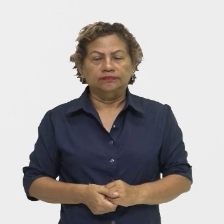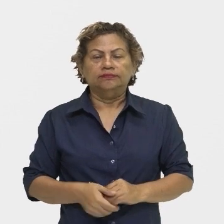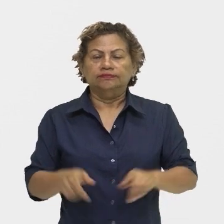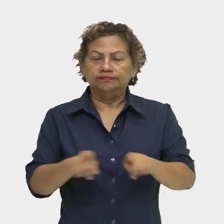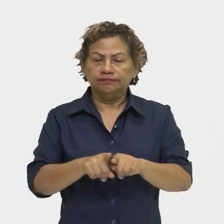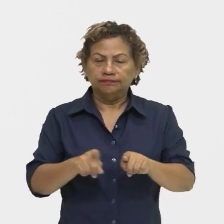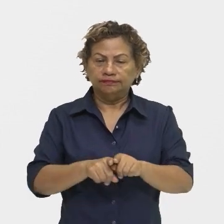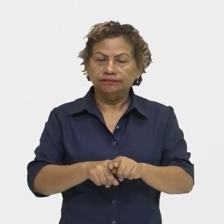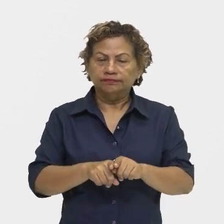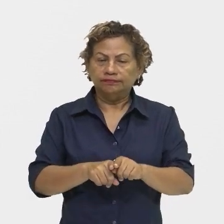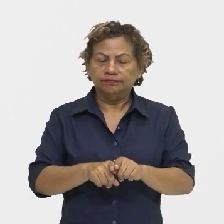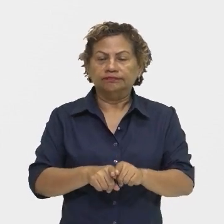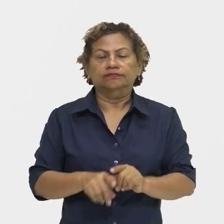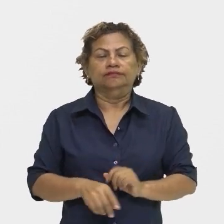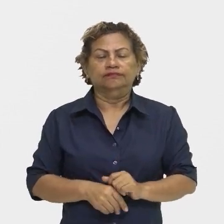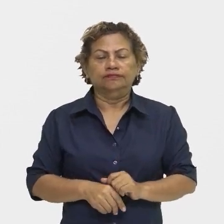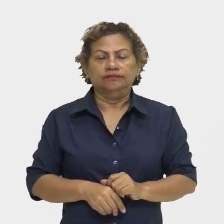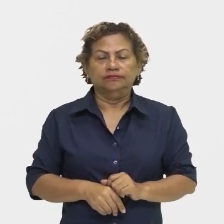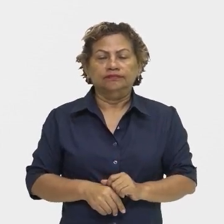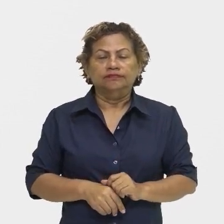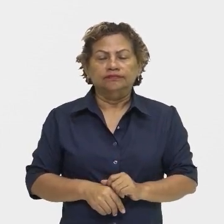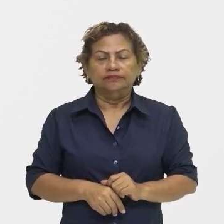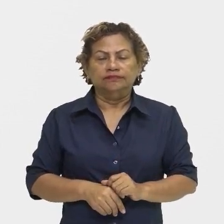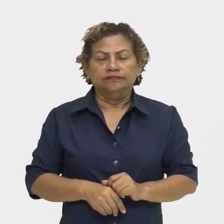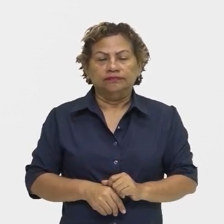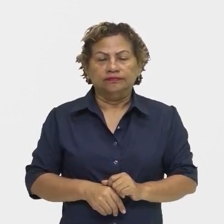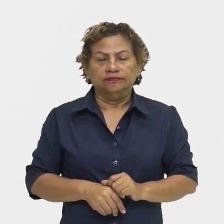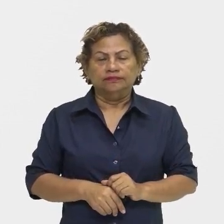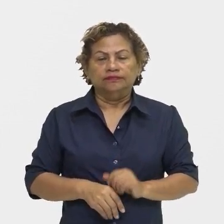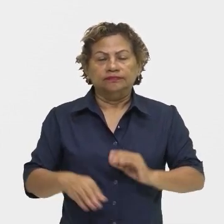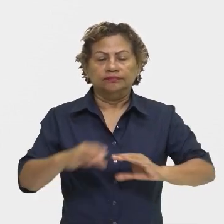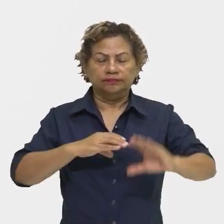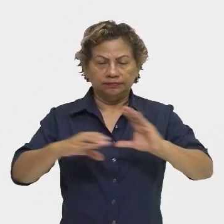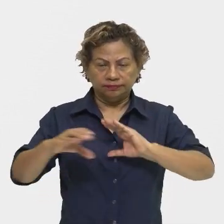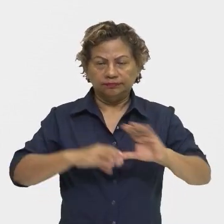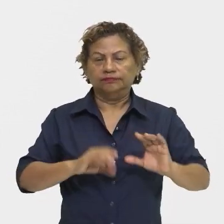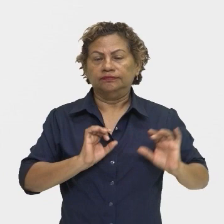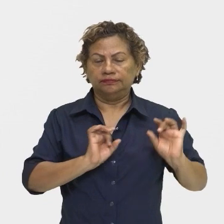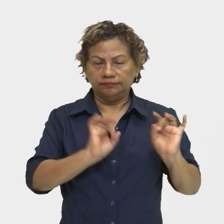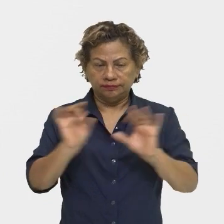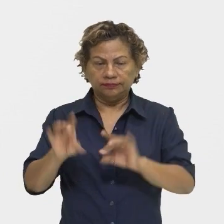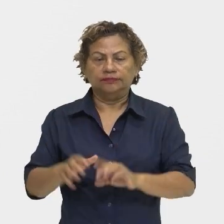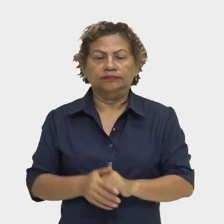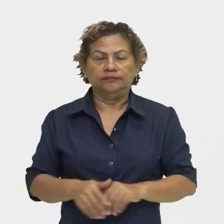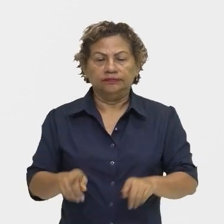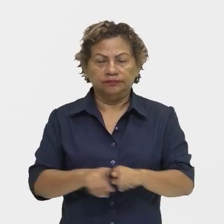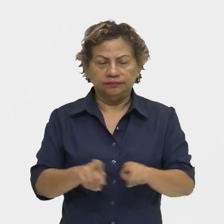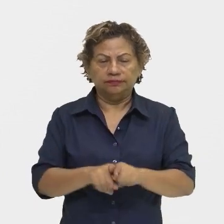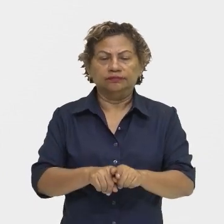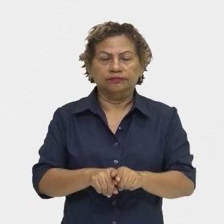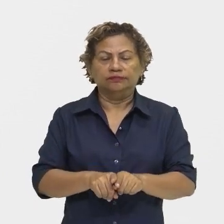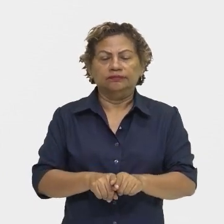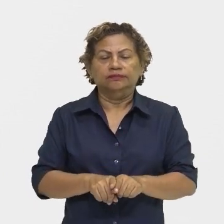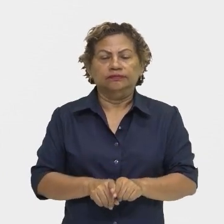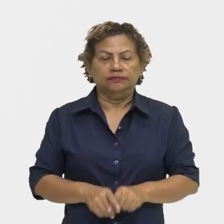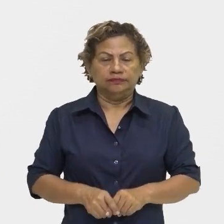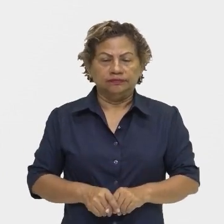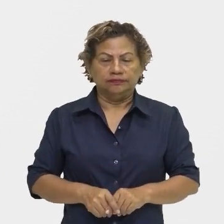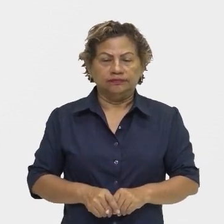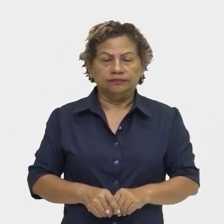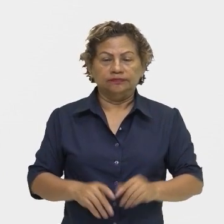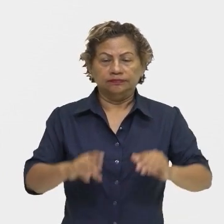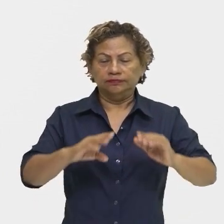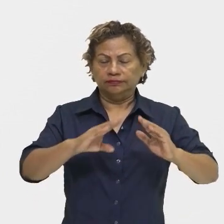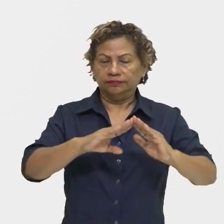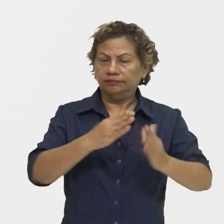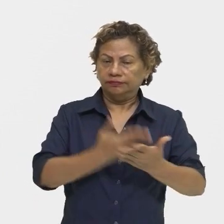dissertação escolar e o texto descritivo. O texto descritivo também vai ter essa função de informar. Já a função emotiva ou